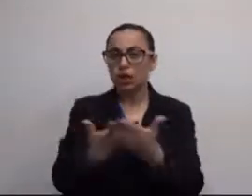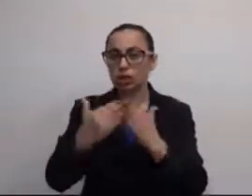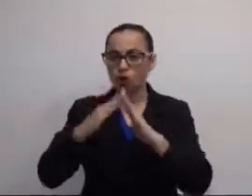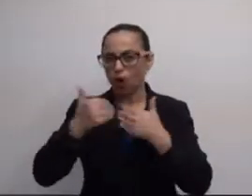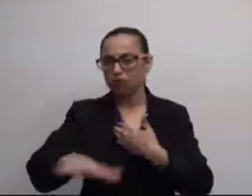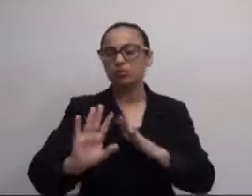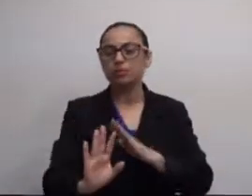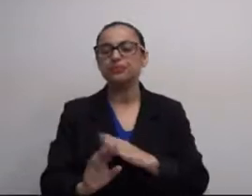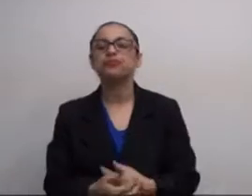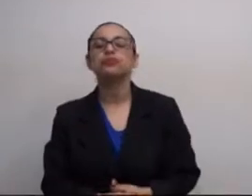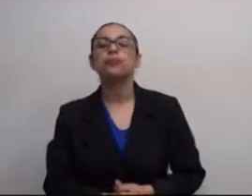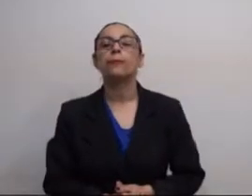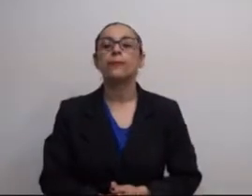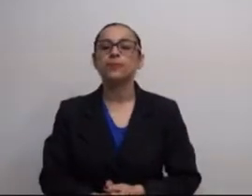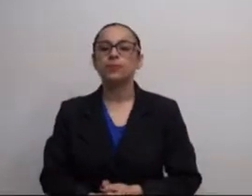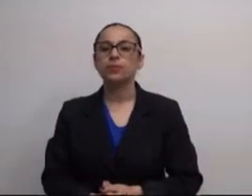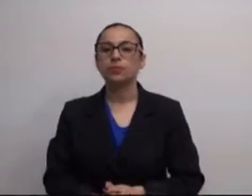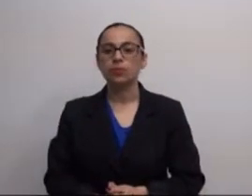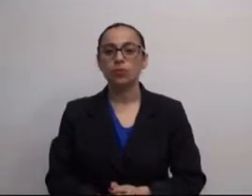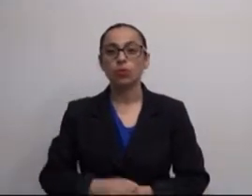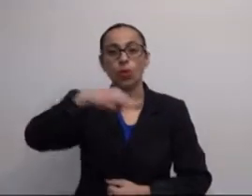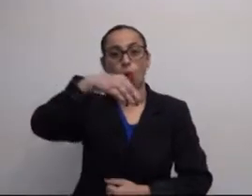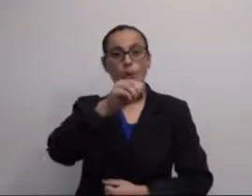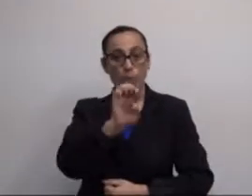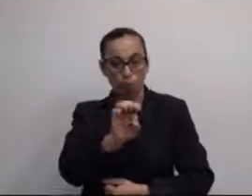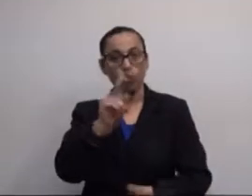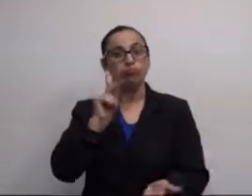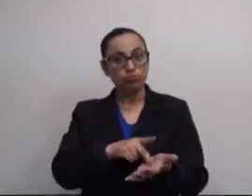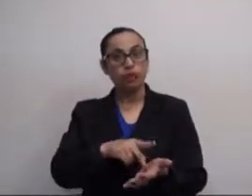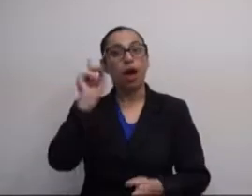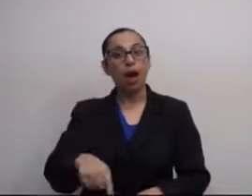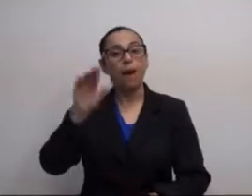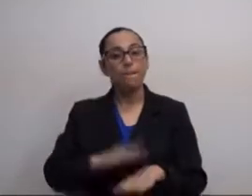mais do que ele me disse a respeito do uso das tecnologias na escola, mais para frente.